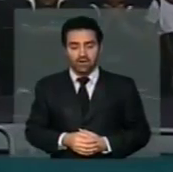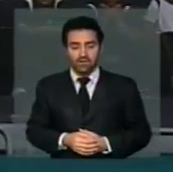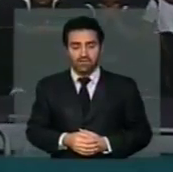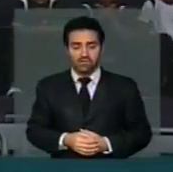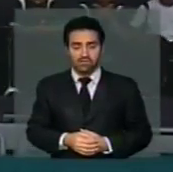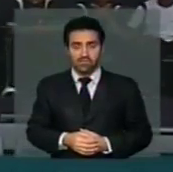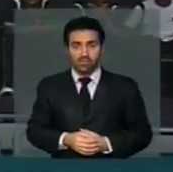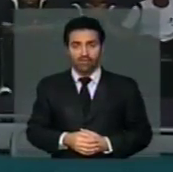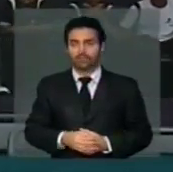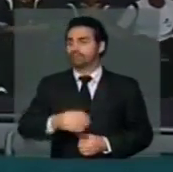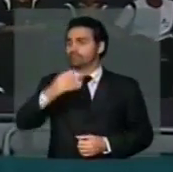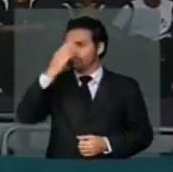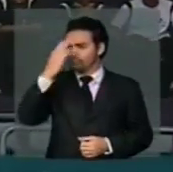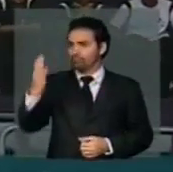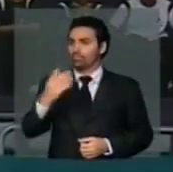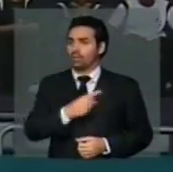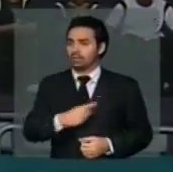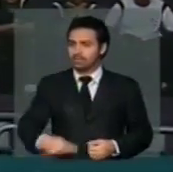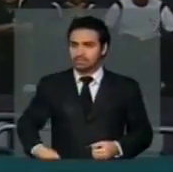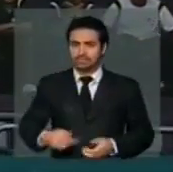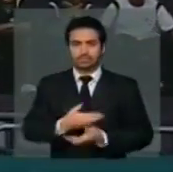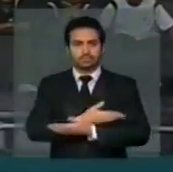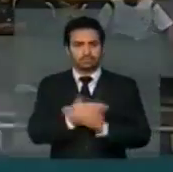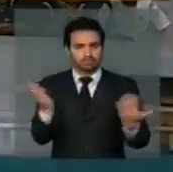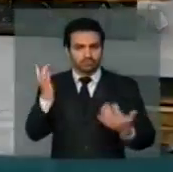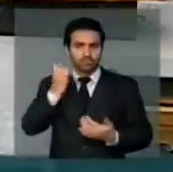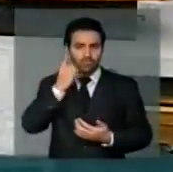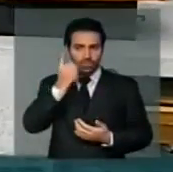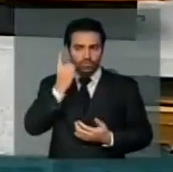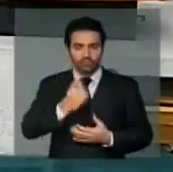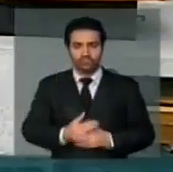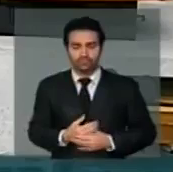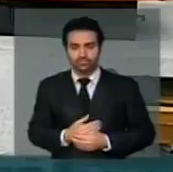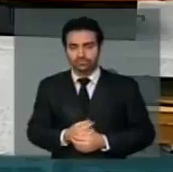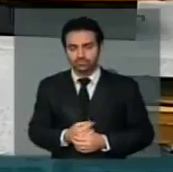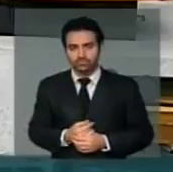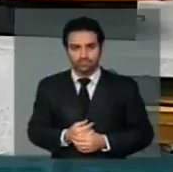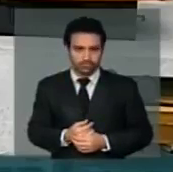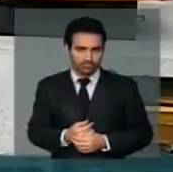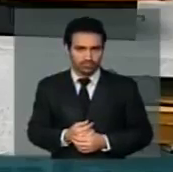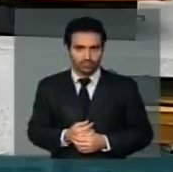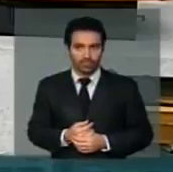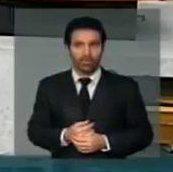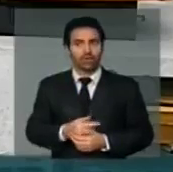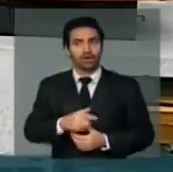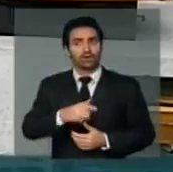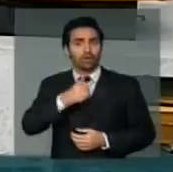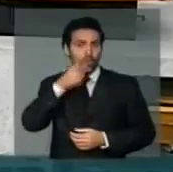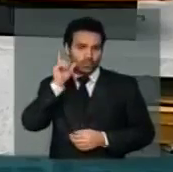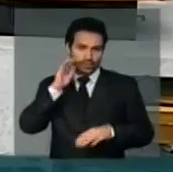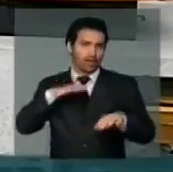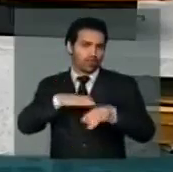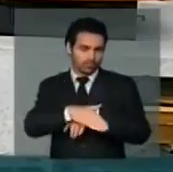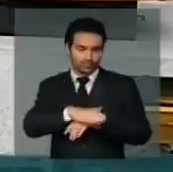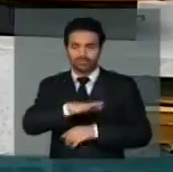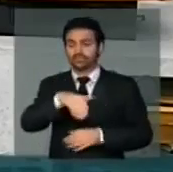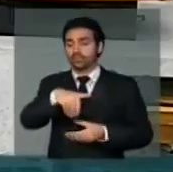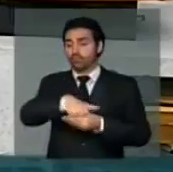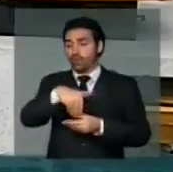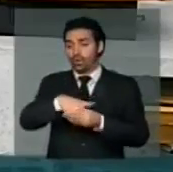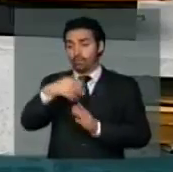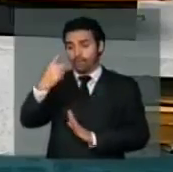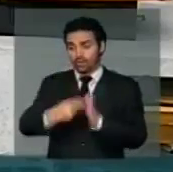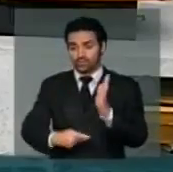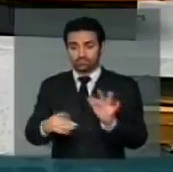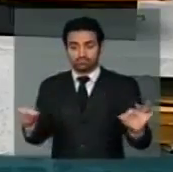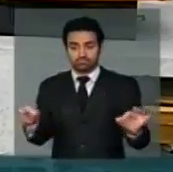Obrigado, senhor presidente, senhoras e senhores deputados. Ontem à noite nós votamos projetos